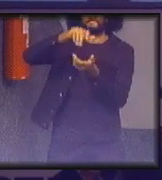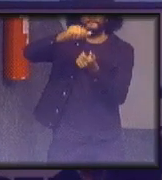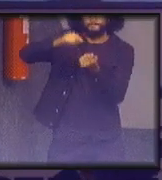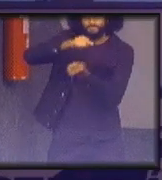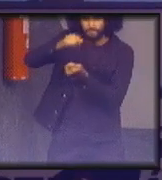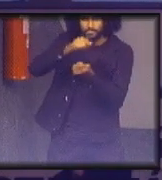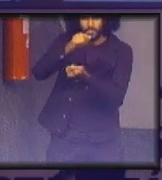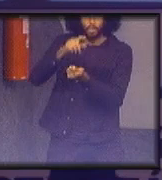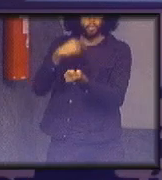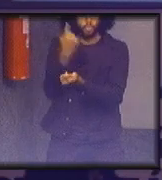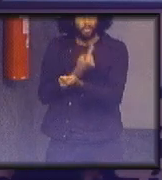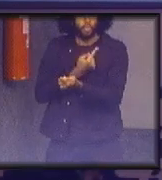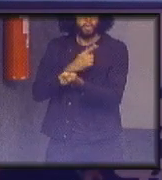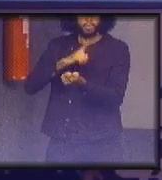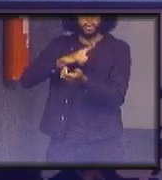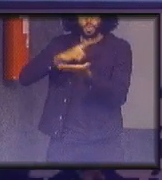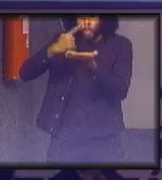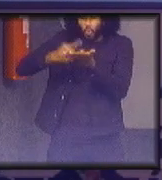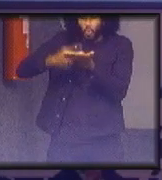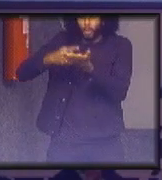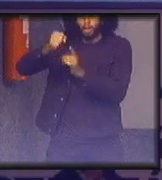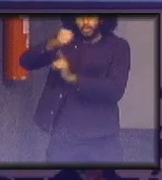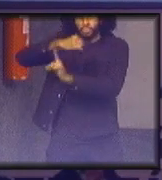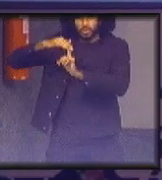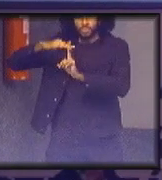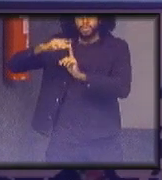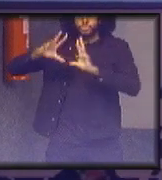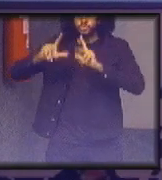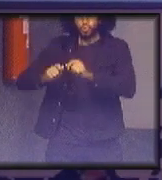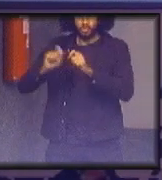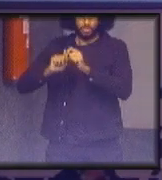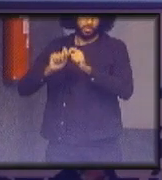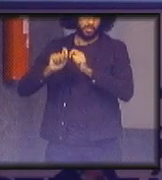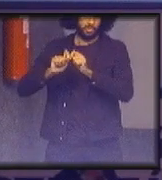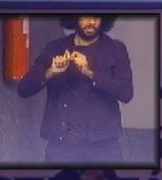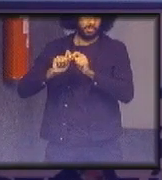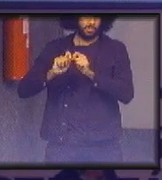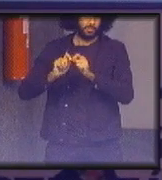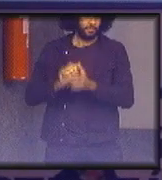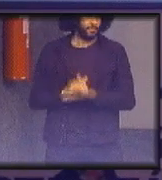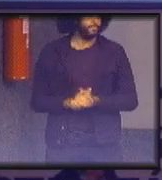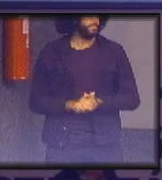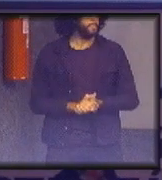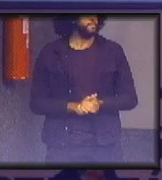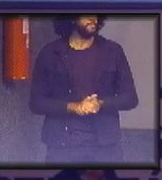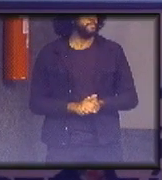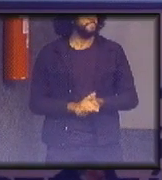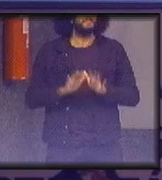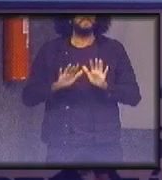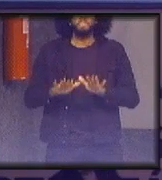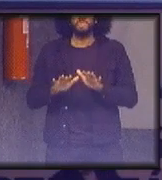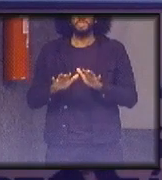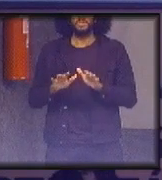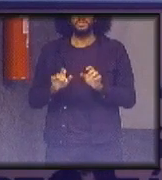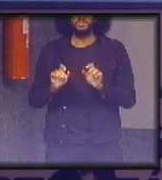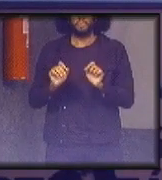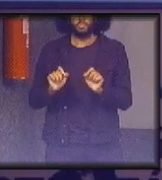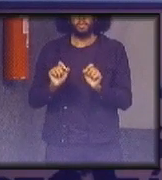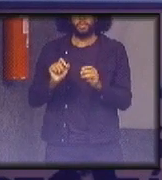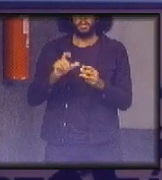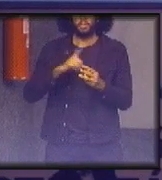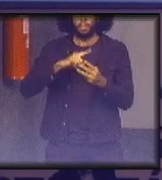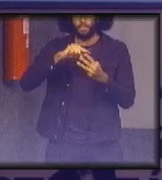nosso acordo social de tudo que a gente vai fazer em que as três